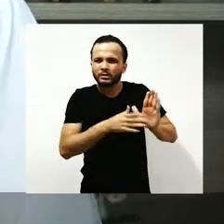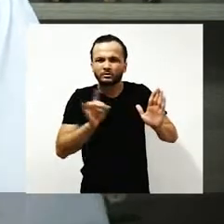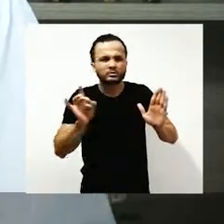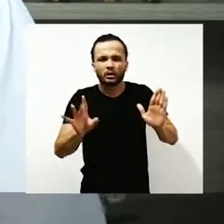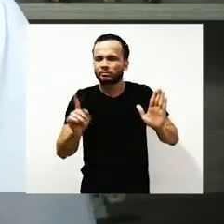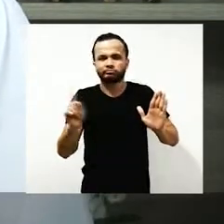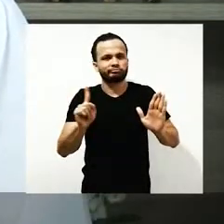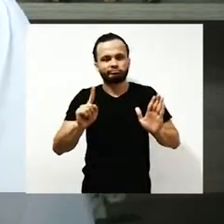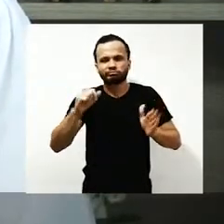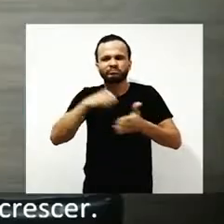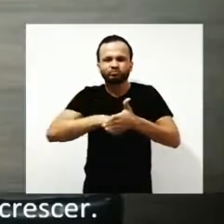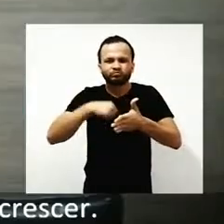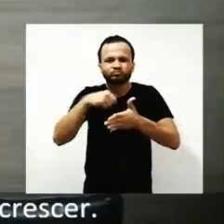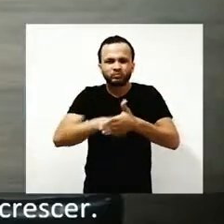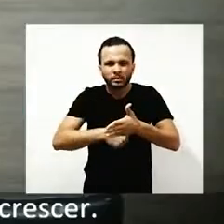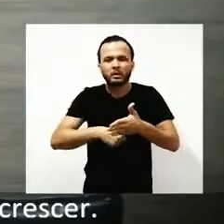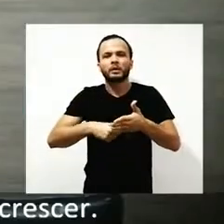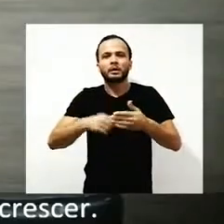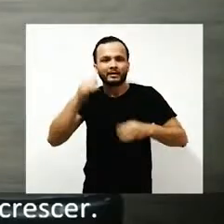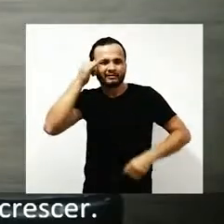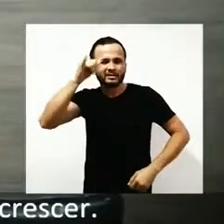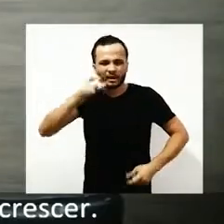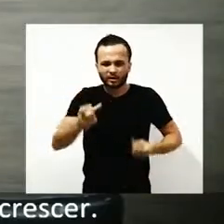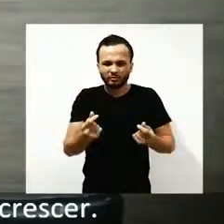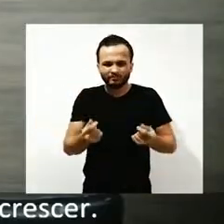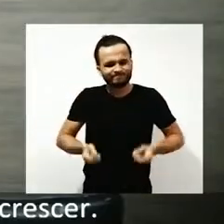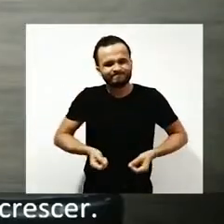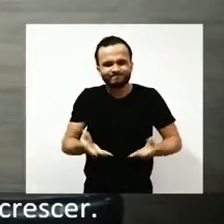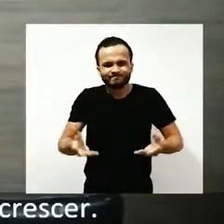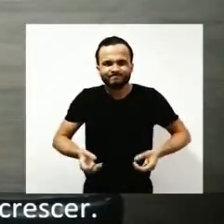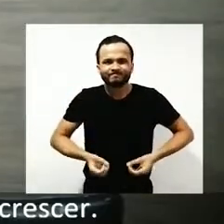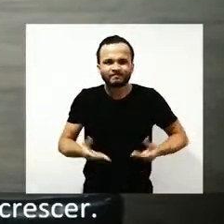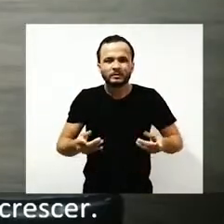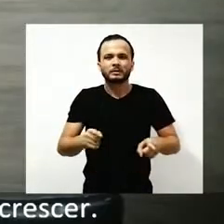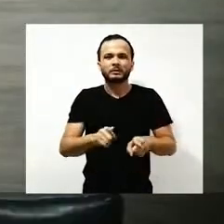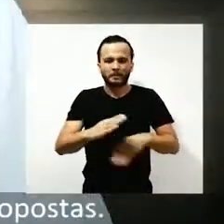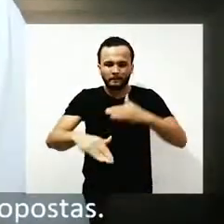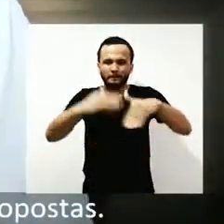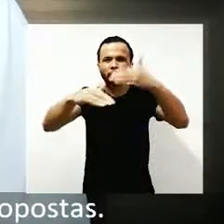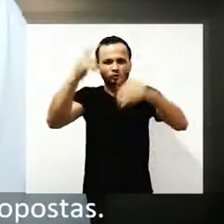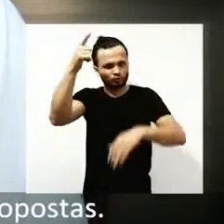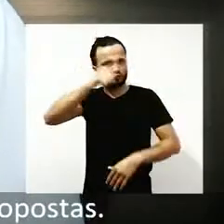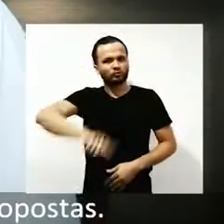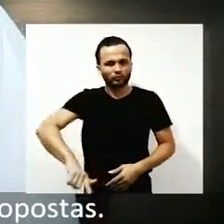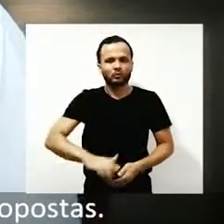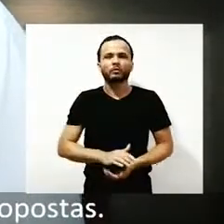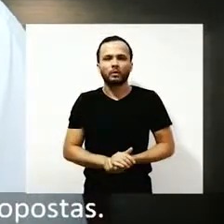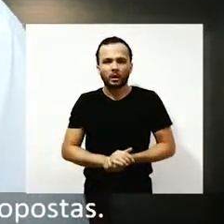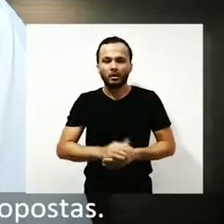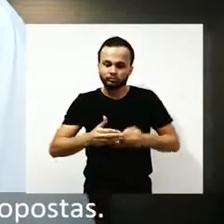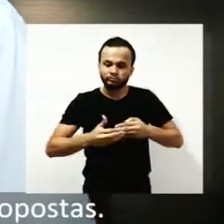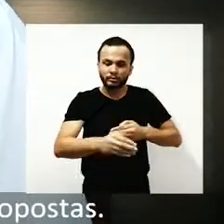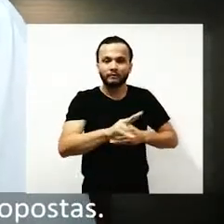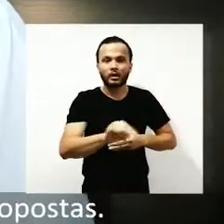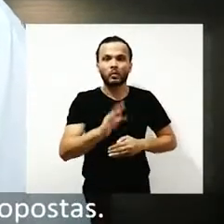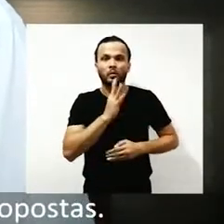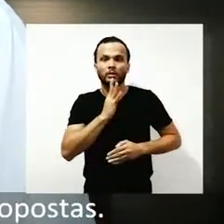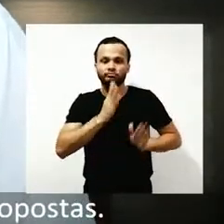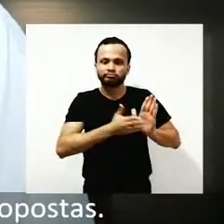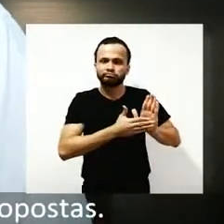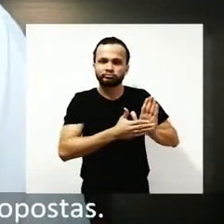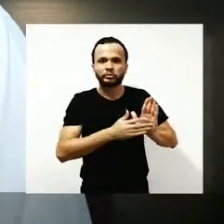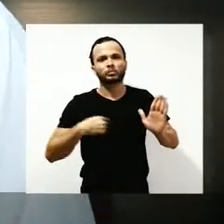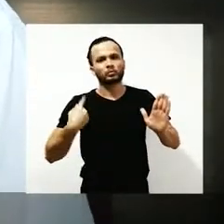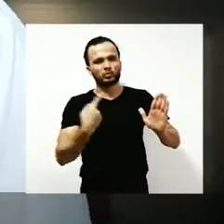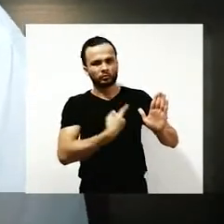promessas e sim de compromissos. Vamos combater o desperdício para que o Amazonas volte a crescer. Ao longo da campanha você irá conhecer melhor as